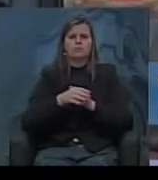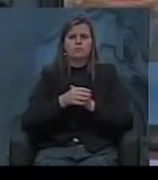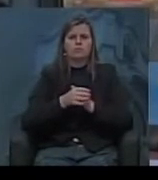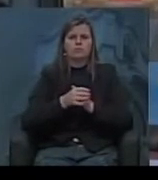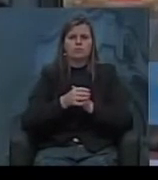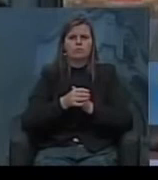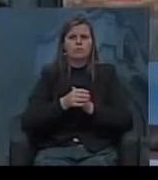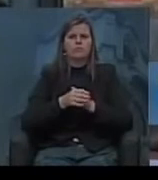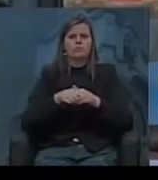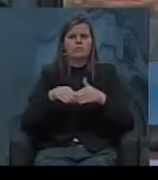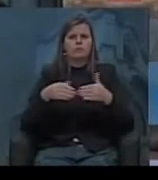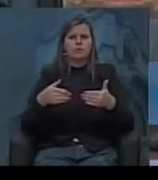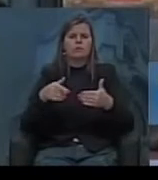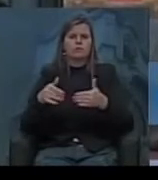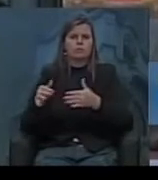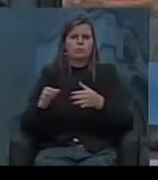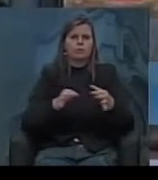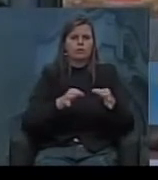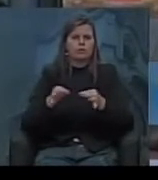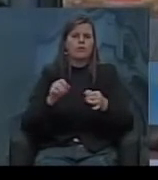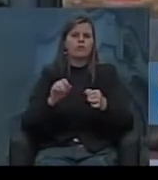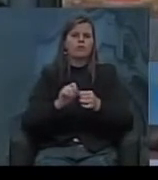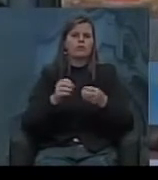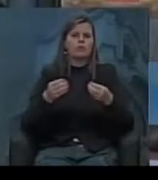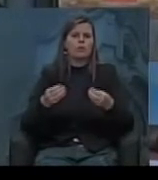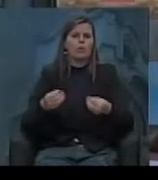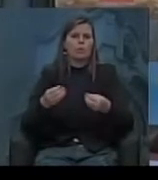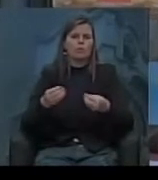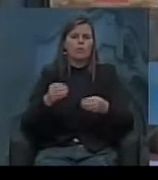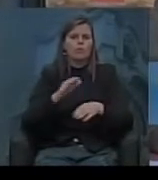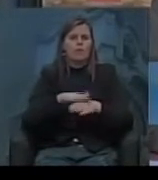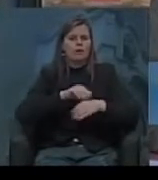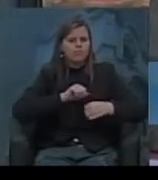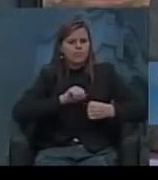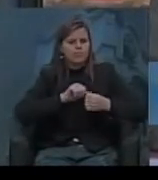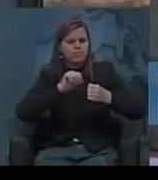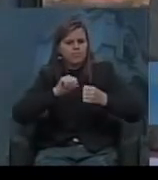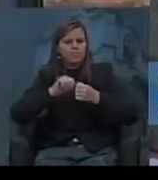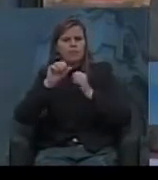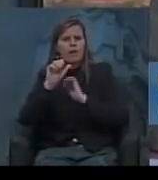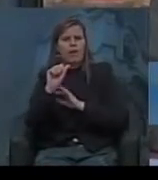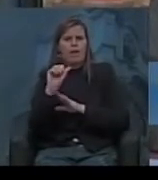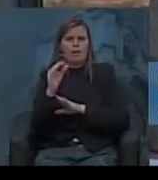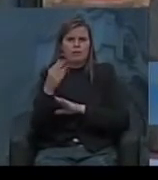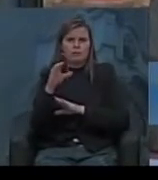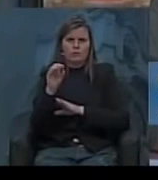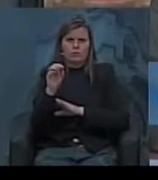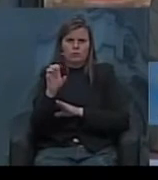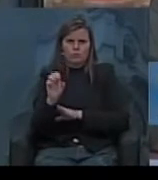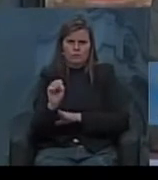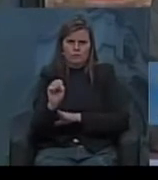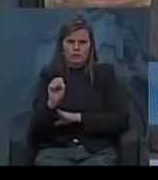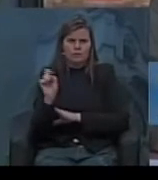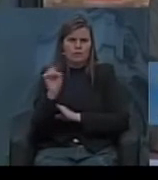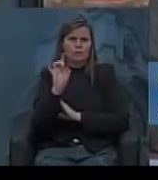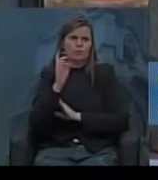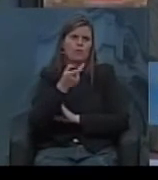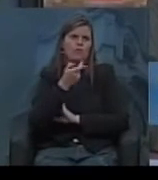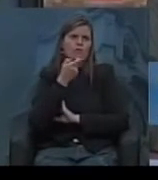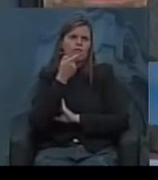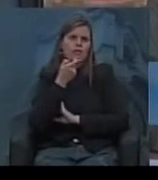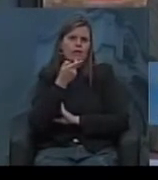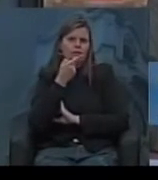bom então esse projeto ele é feito principalmente mais com ações não só com palavras